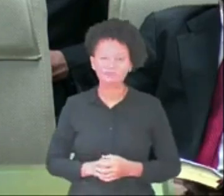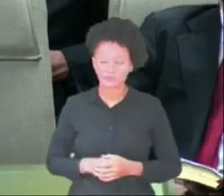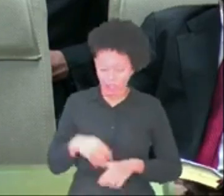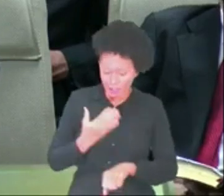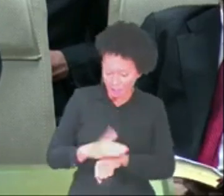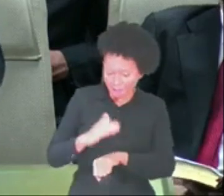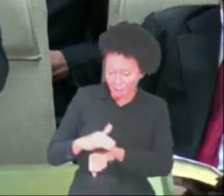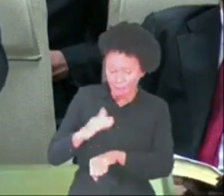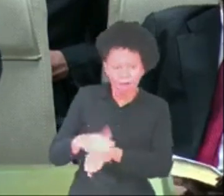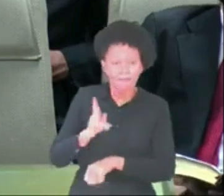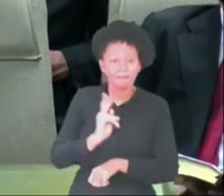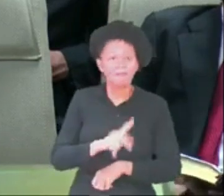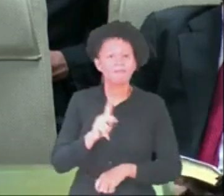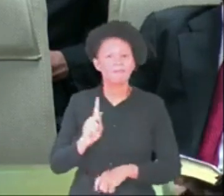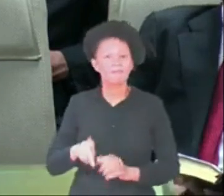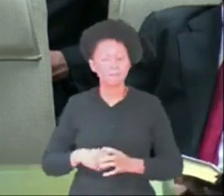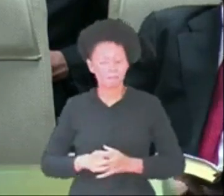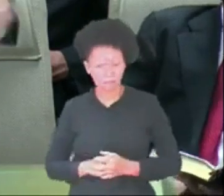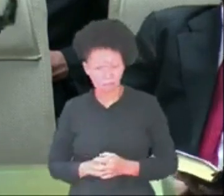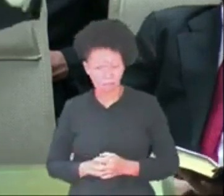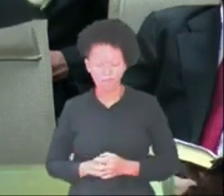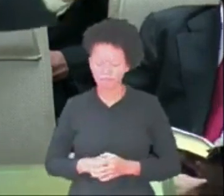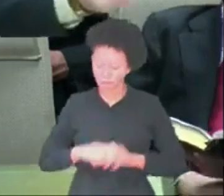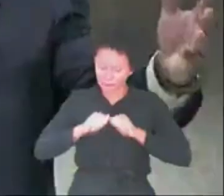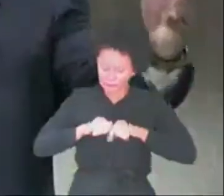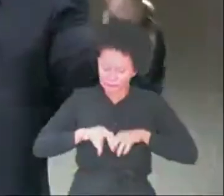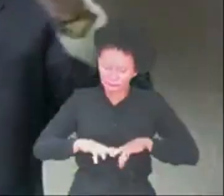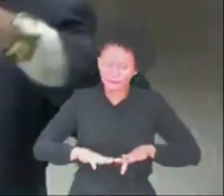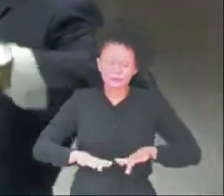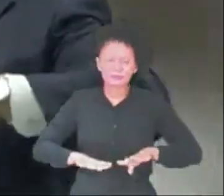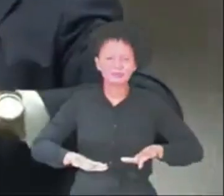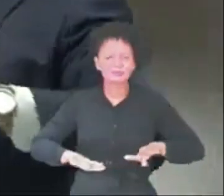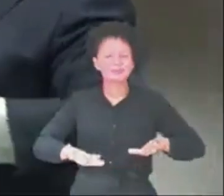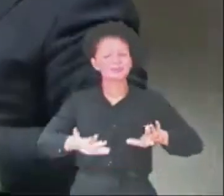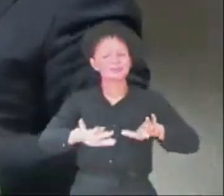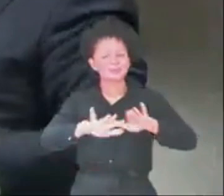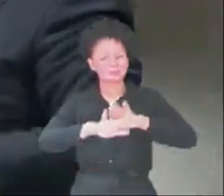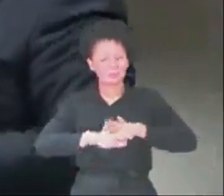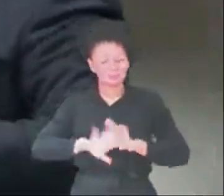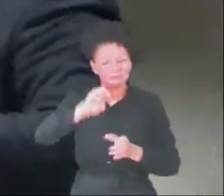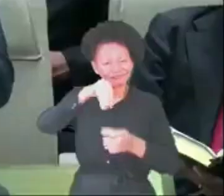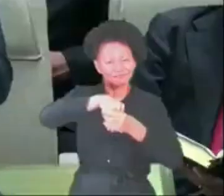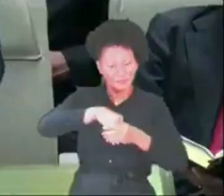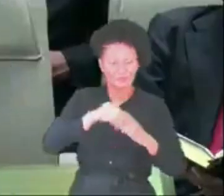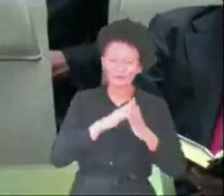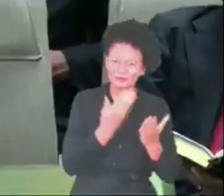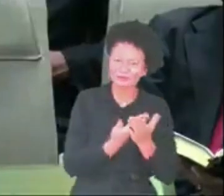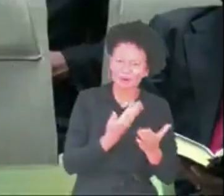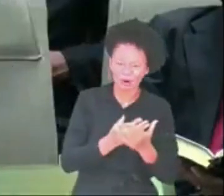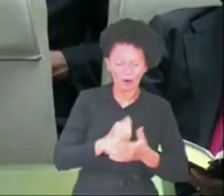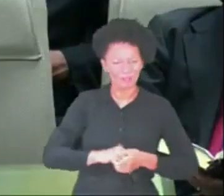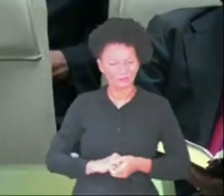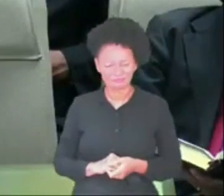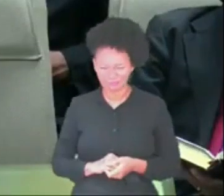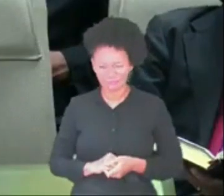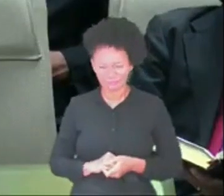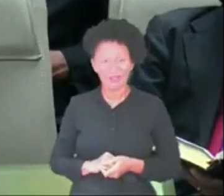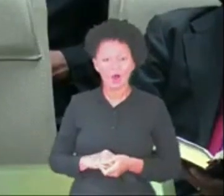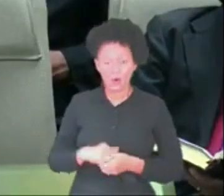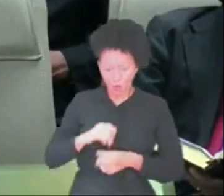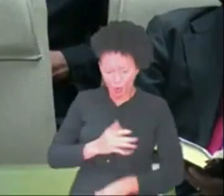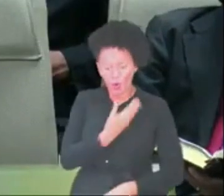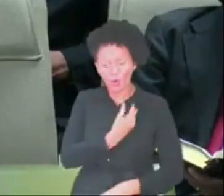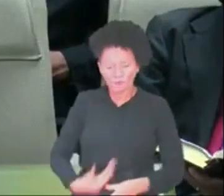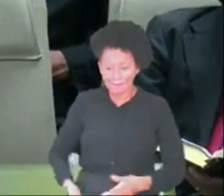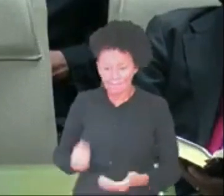Treinando professores. Para espalharem as ideias dos colégios. O estado está pagando a atores.